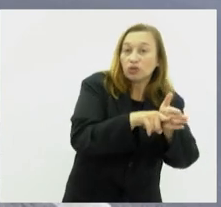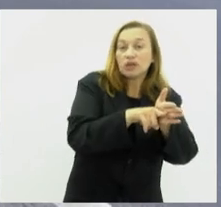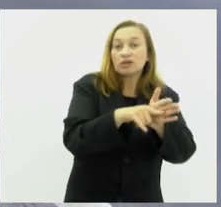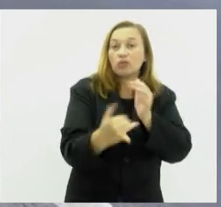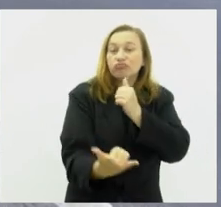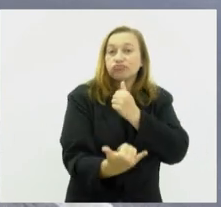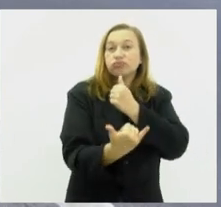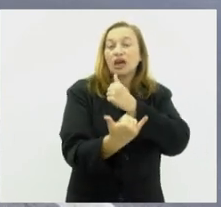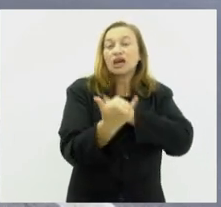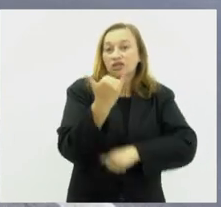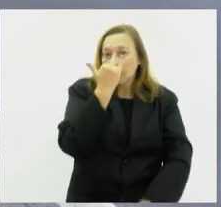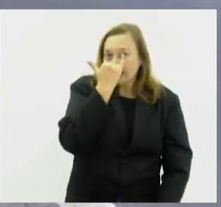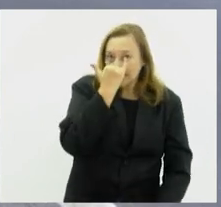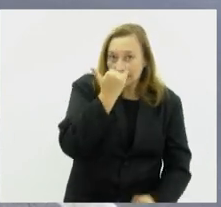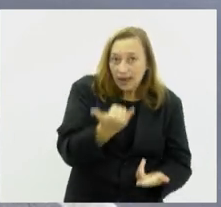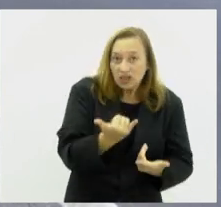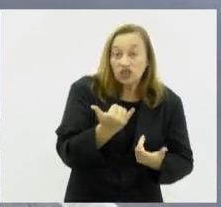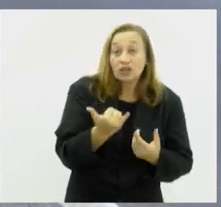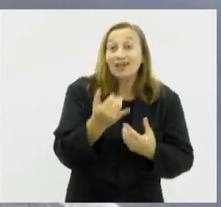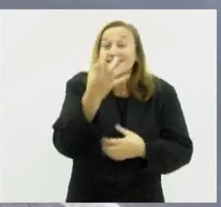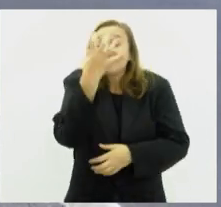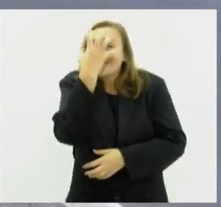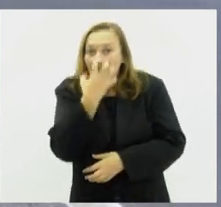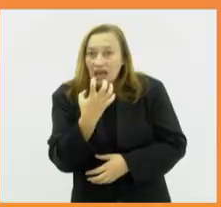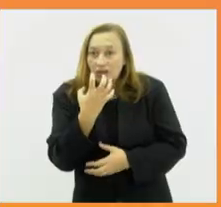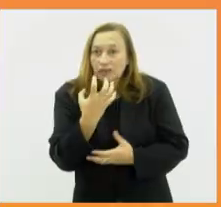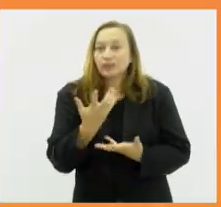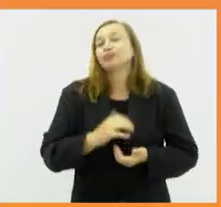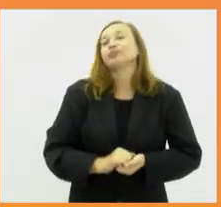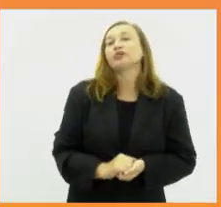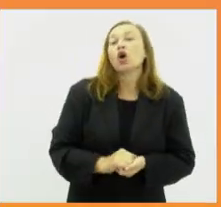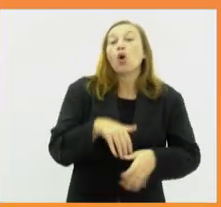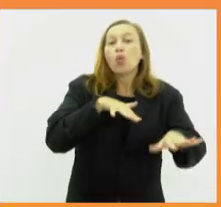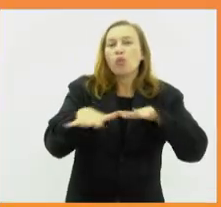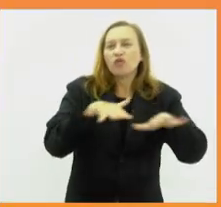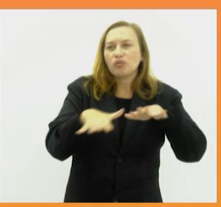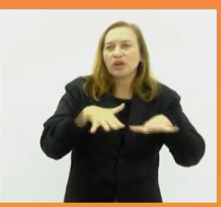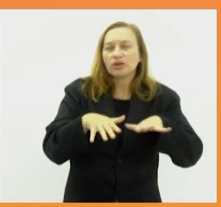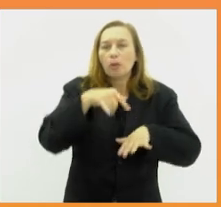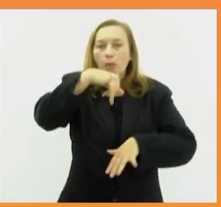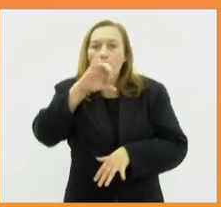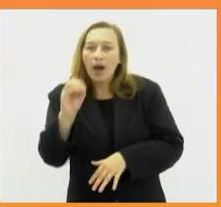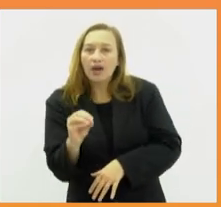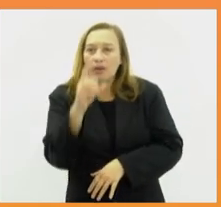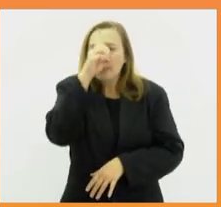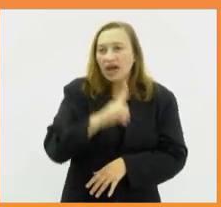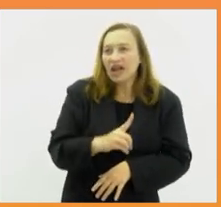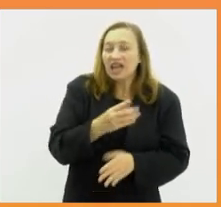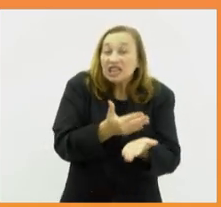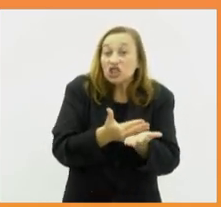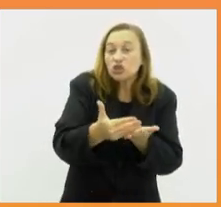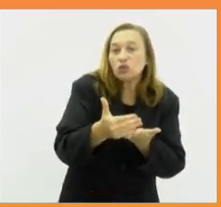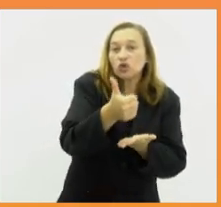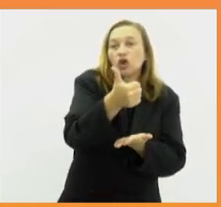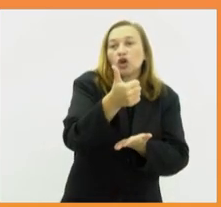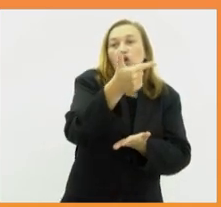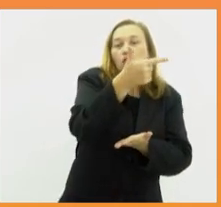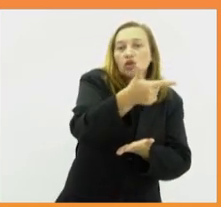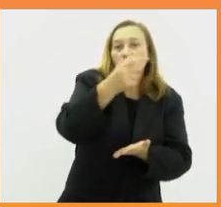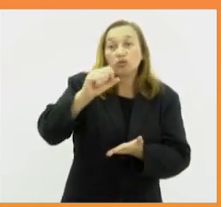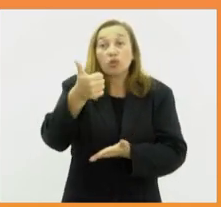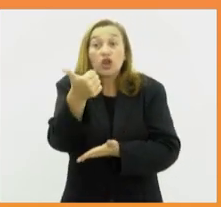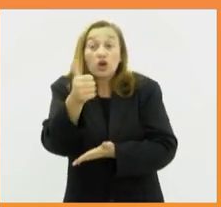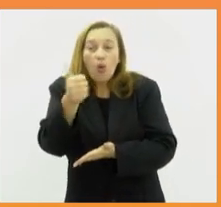prevenir os abusos que levam aos acidentes graves na Malha Federal. O movimento Maio Amarelo surgiu em 2011, a partir da instituição pela